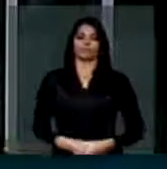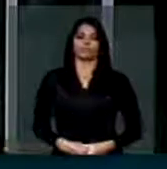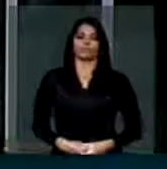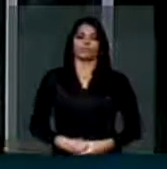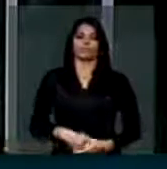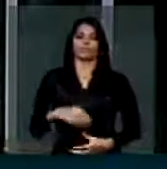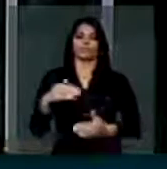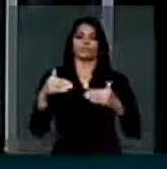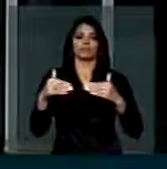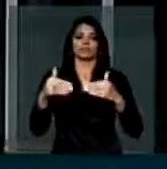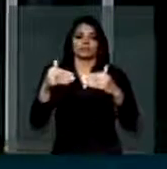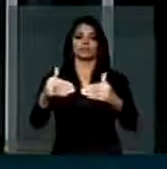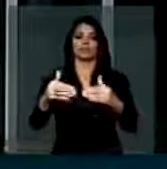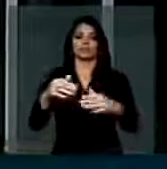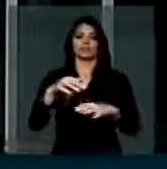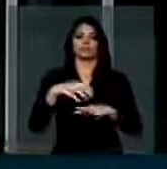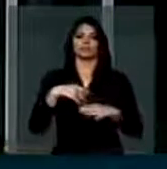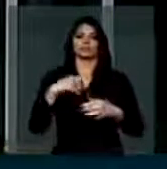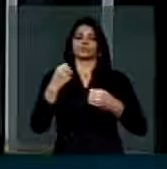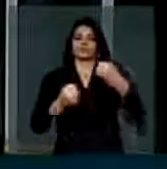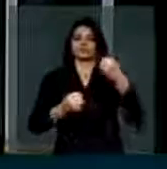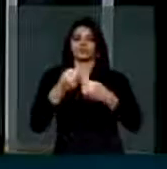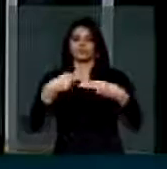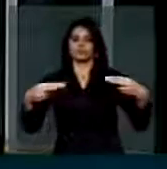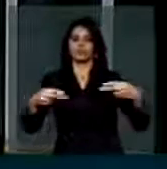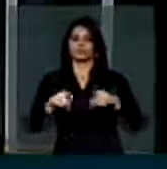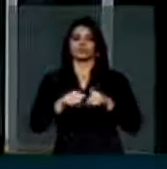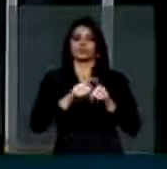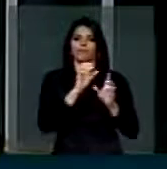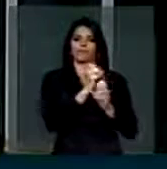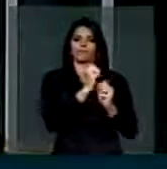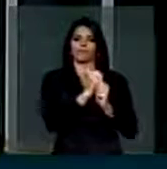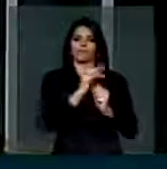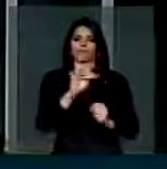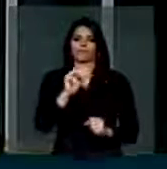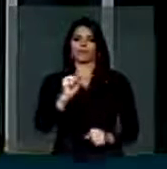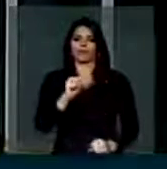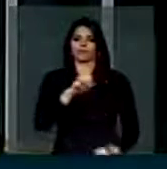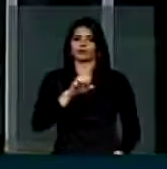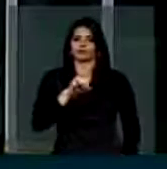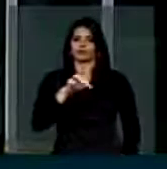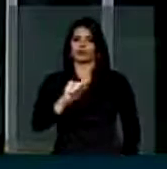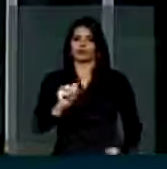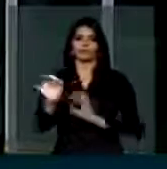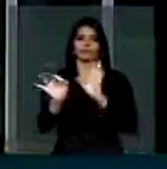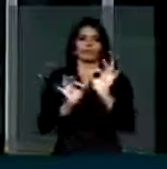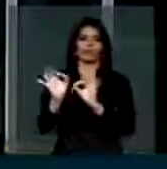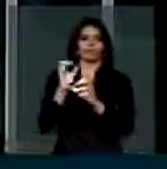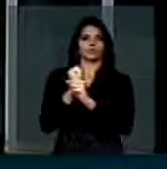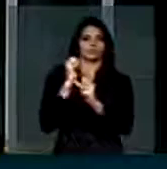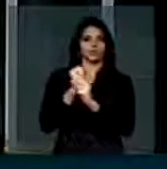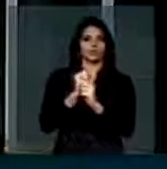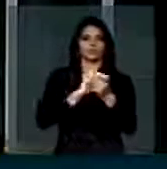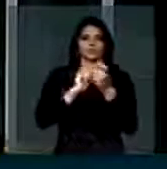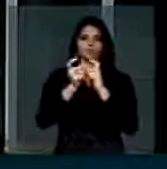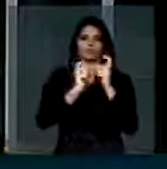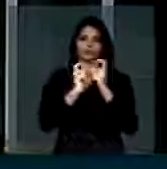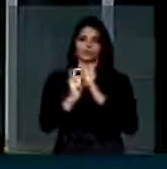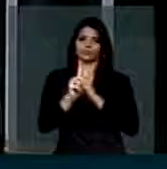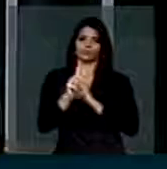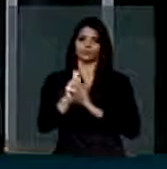ouvindo o Ministério dos Transportes, da Fazenda, do Planejamento, do Orçamento e Gestão,